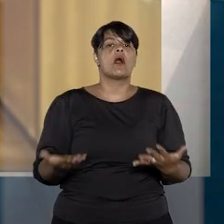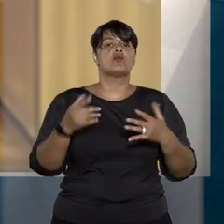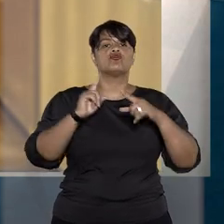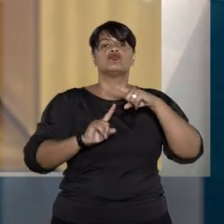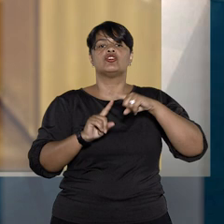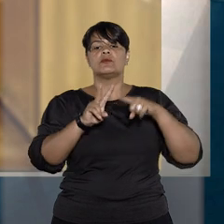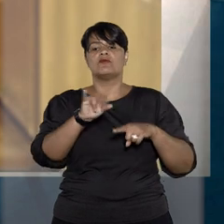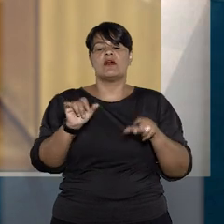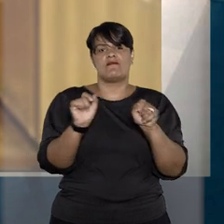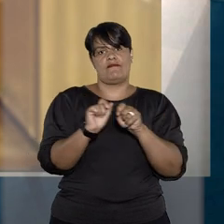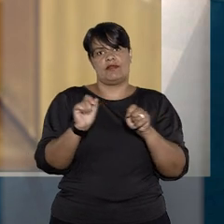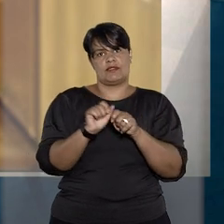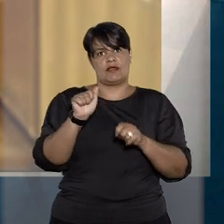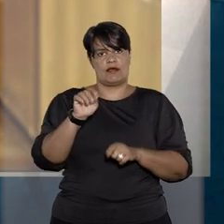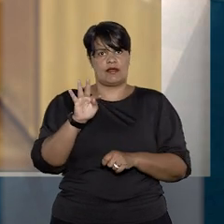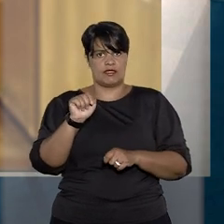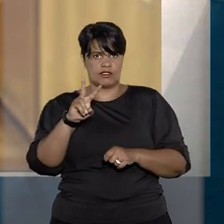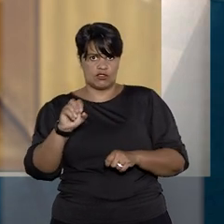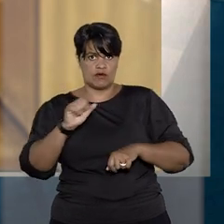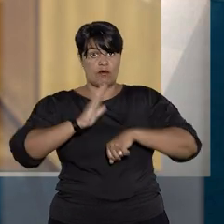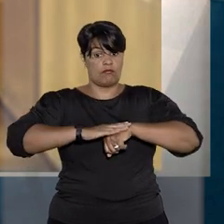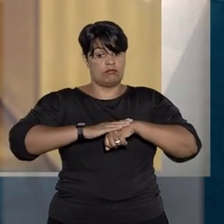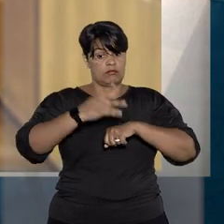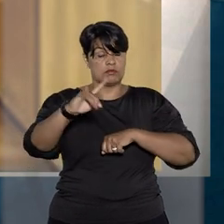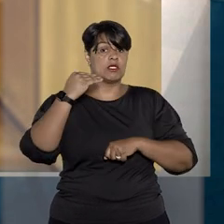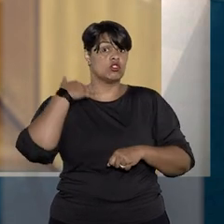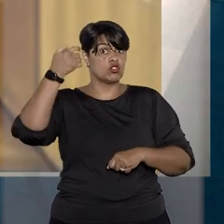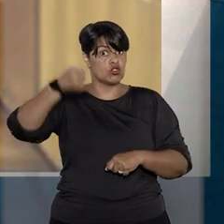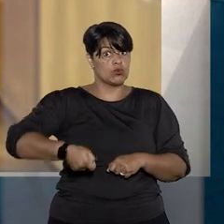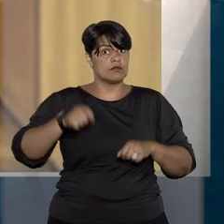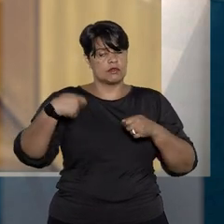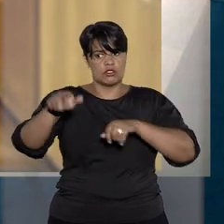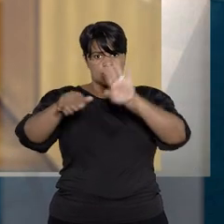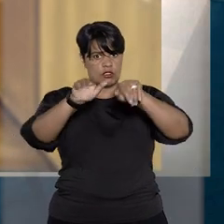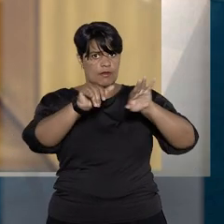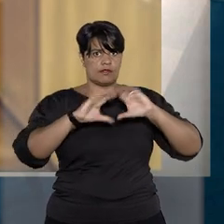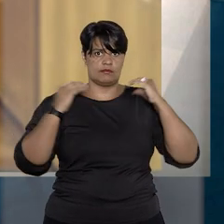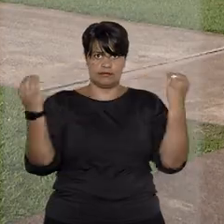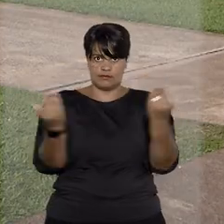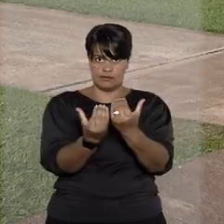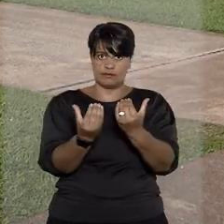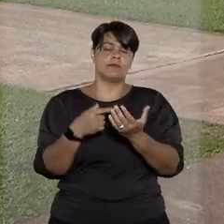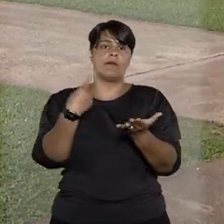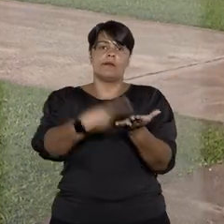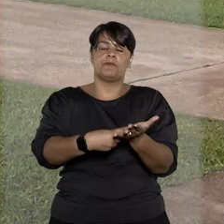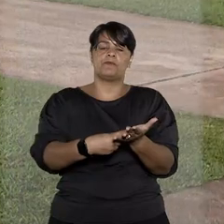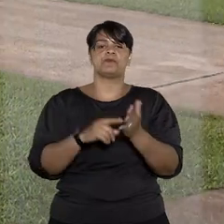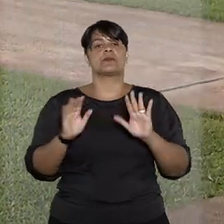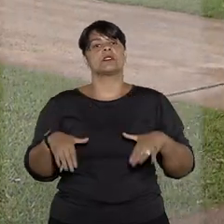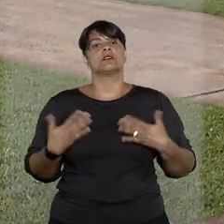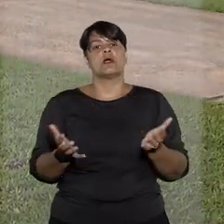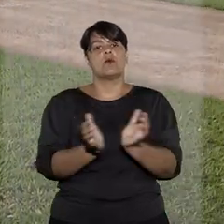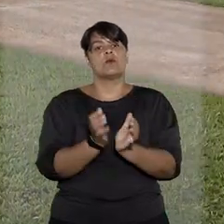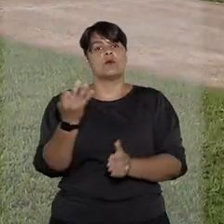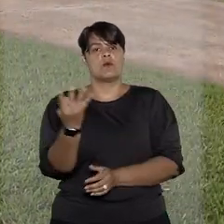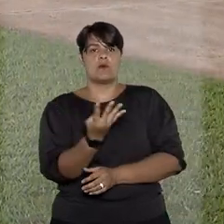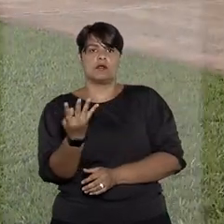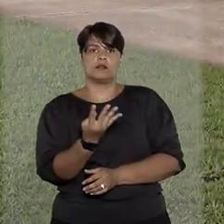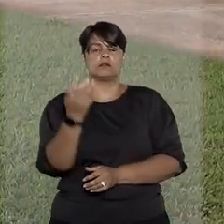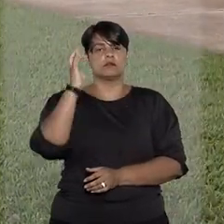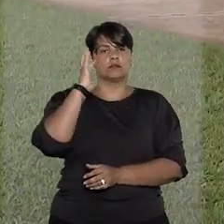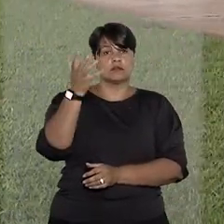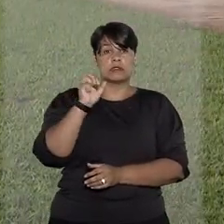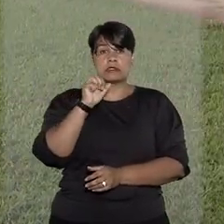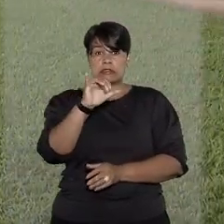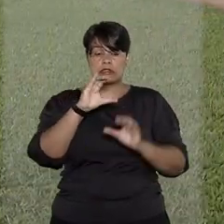realização do ativo, sendo de competência do juiz a convocação da Assembleia. Com isso, a quarta turma decidiu que